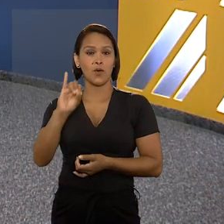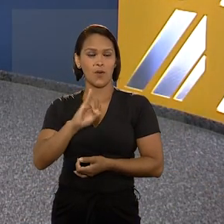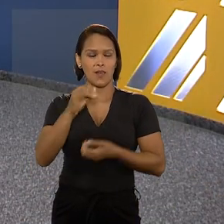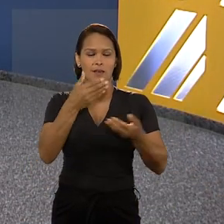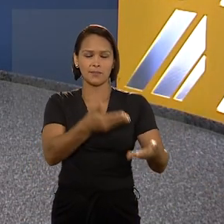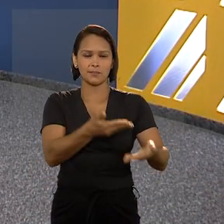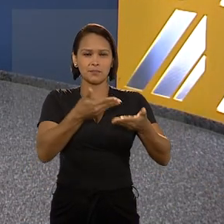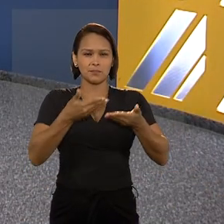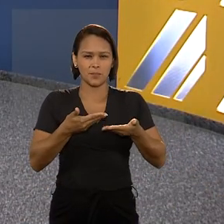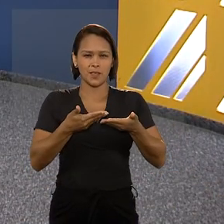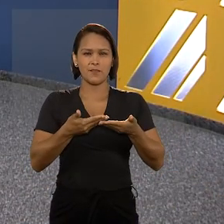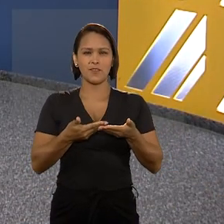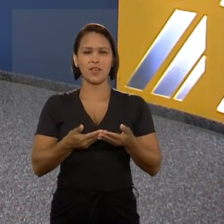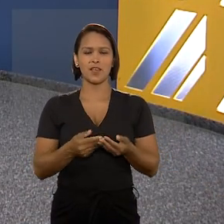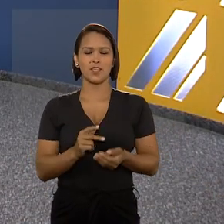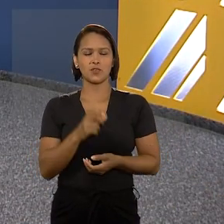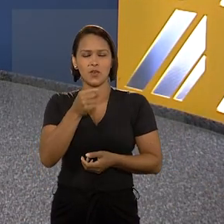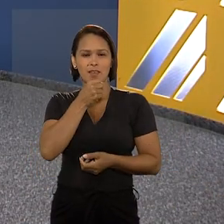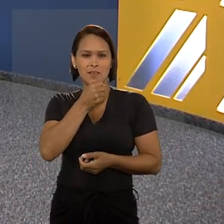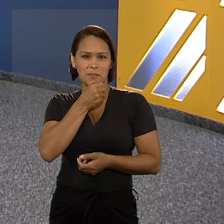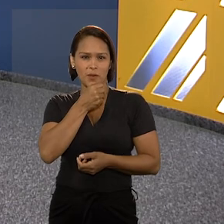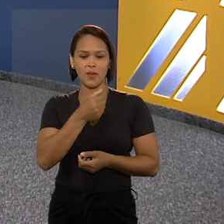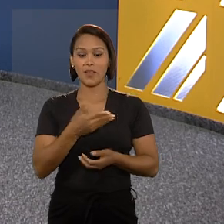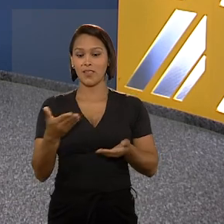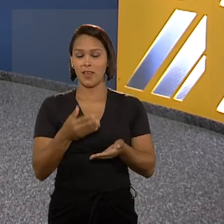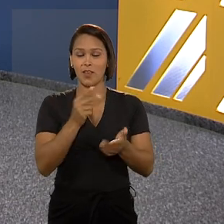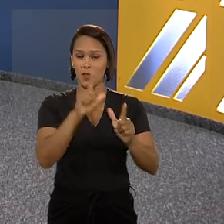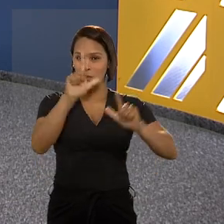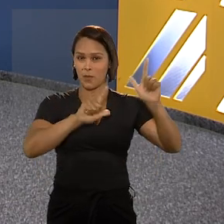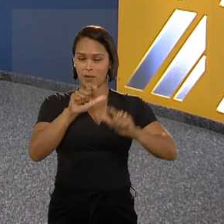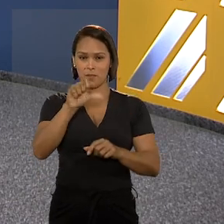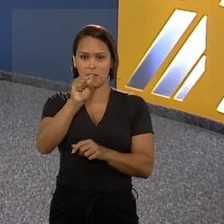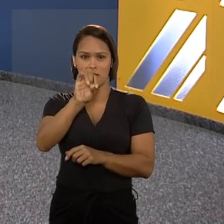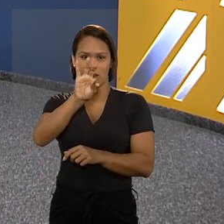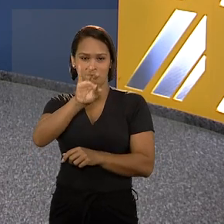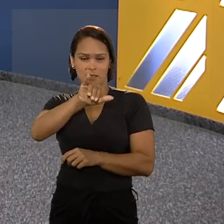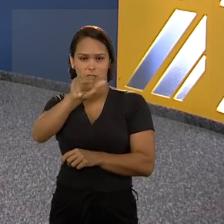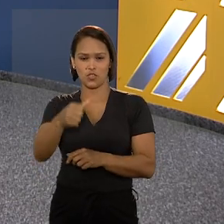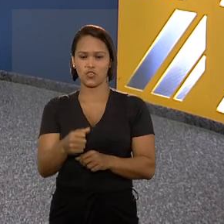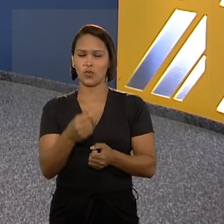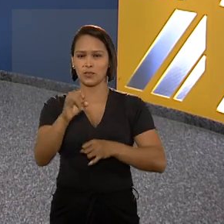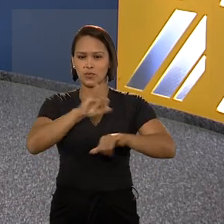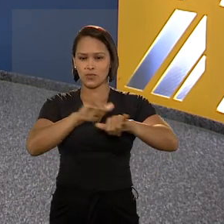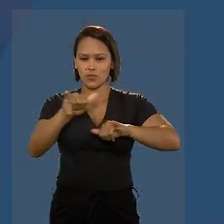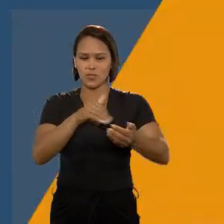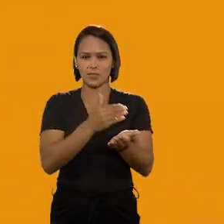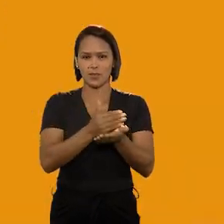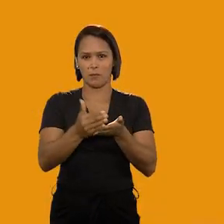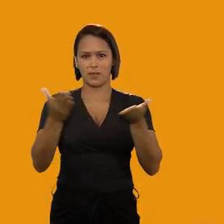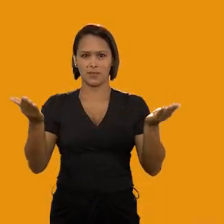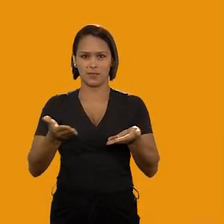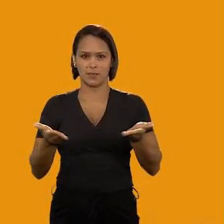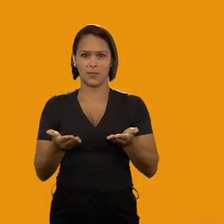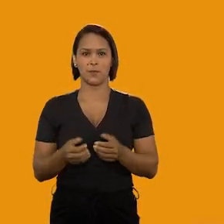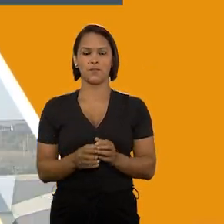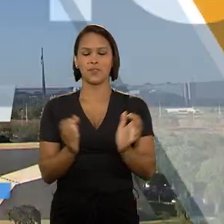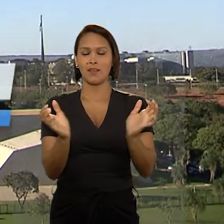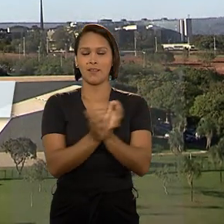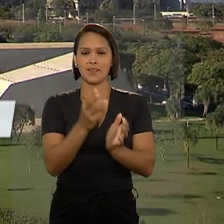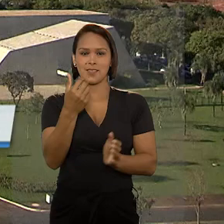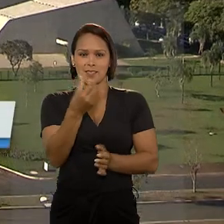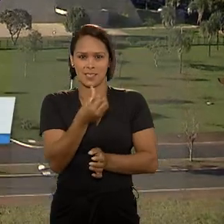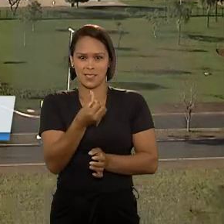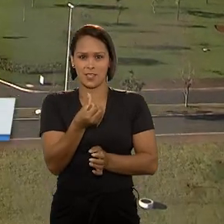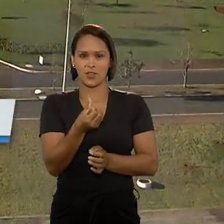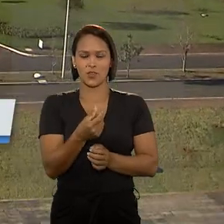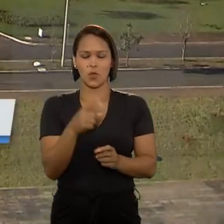Olá, seja muito bem-vindo. Eu sou Kátia Gomes e o programa STJ Notícias está no ar. Sexta